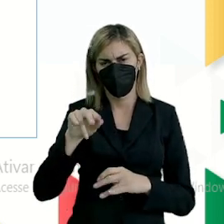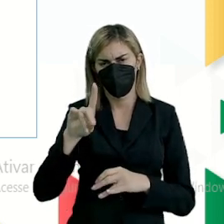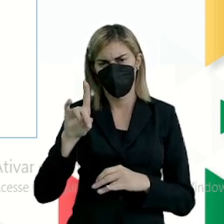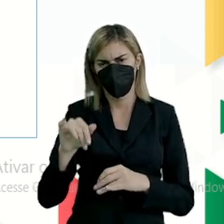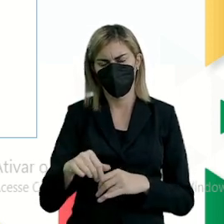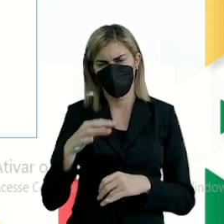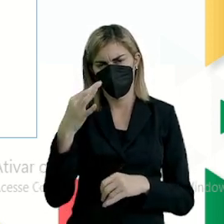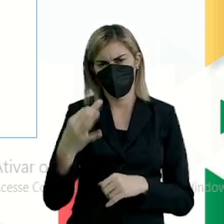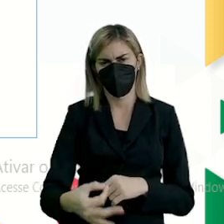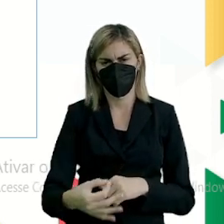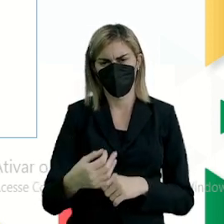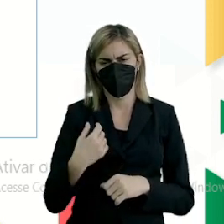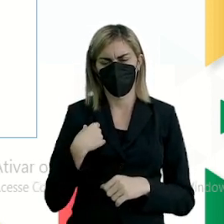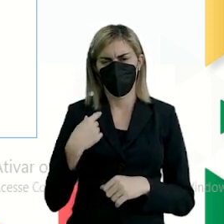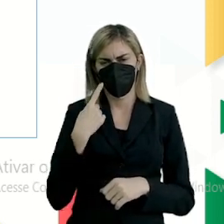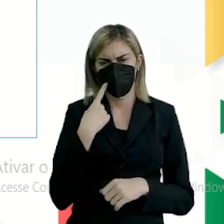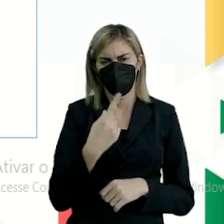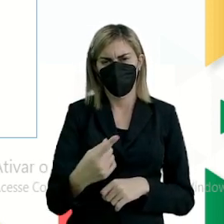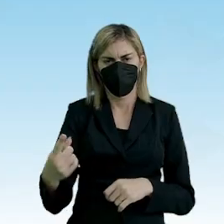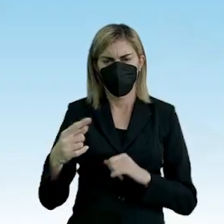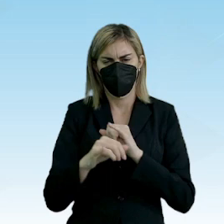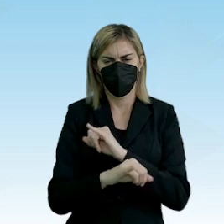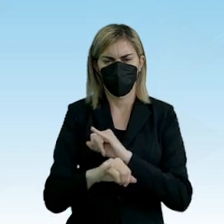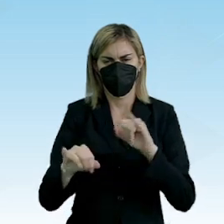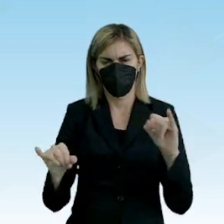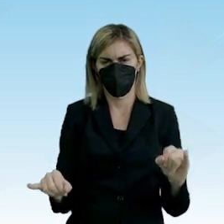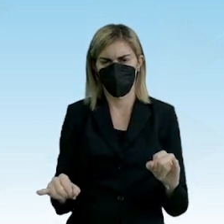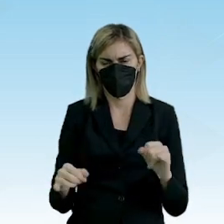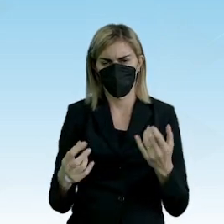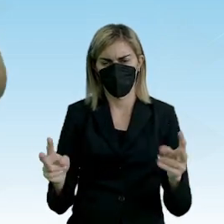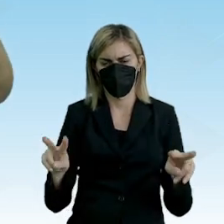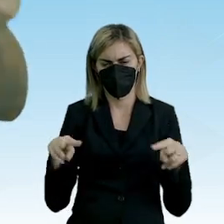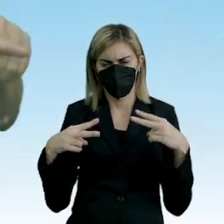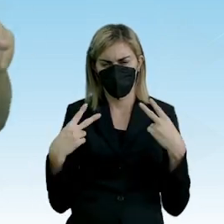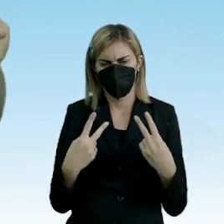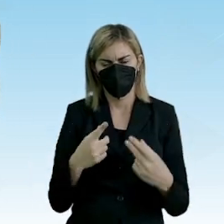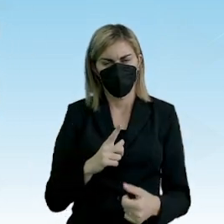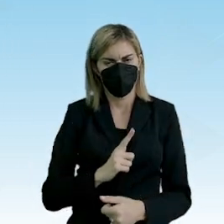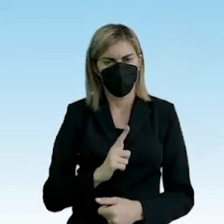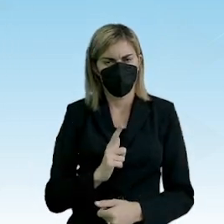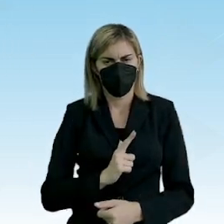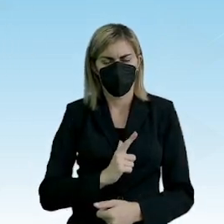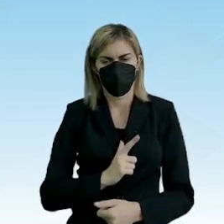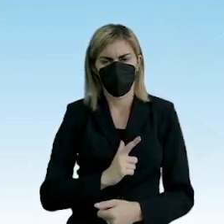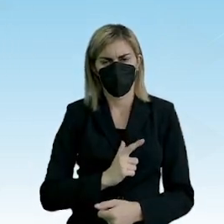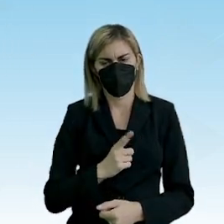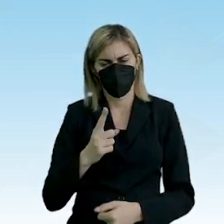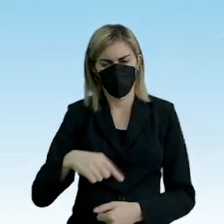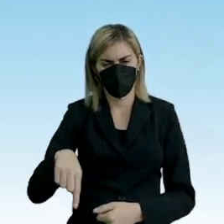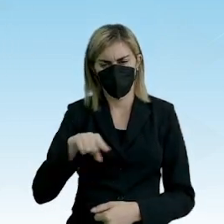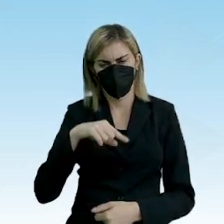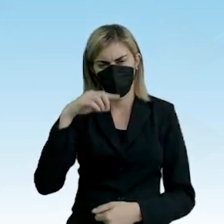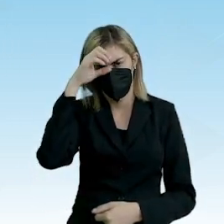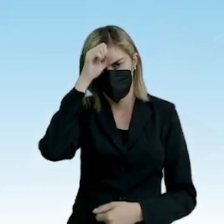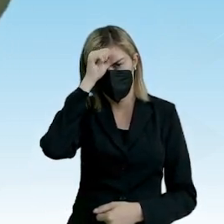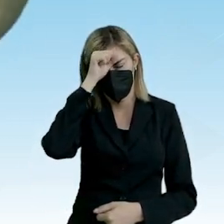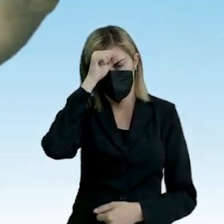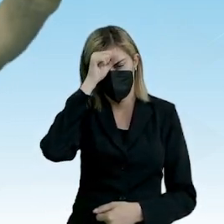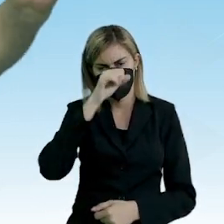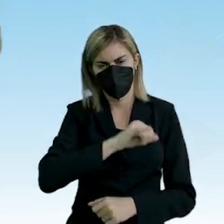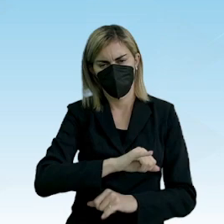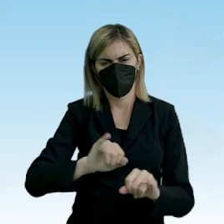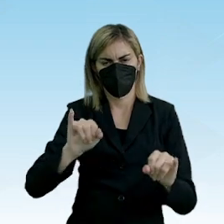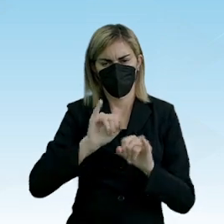incerteza, do ponto de vista do enunciador. Olhando para mim, nós temos a seguinte questão. Nós aprendemos que a